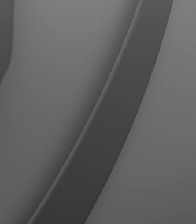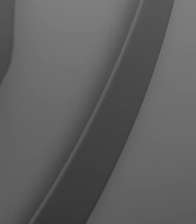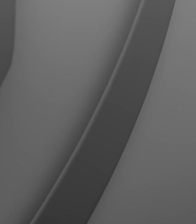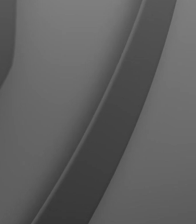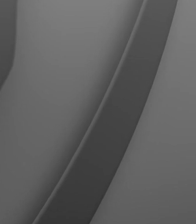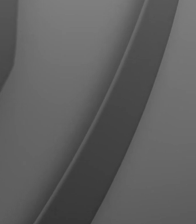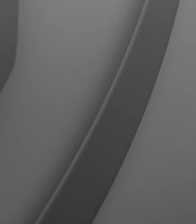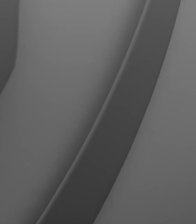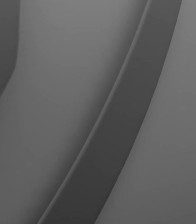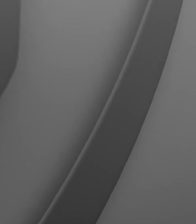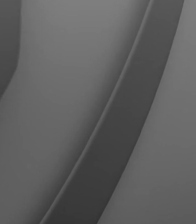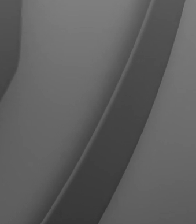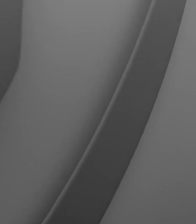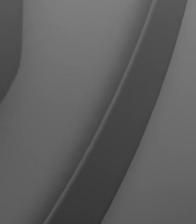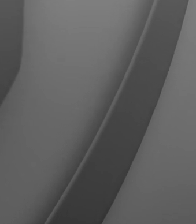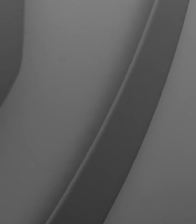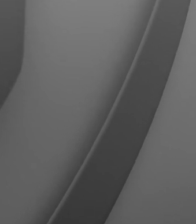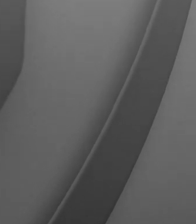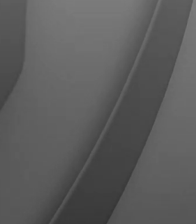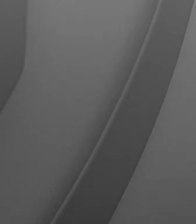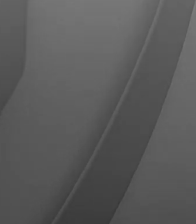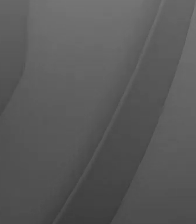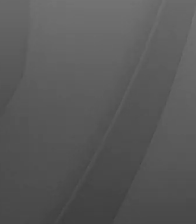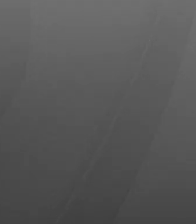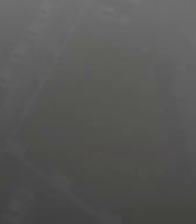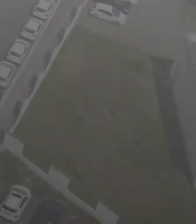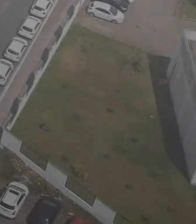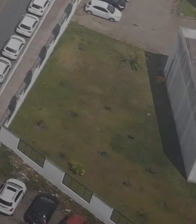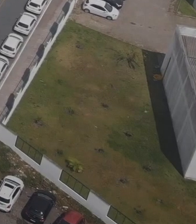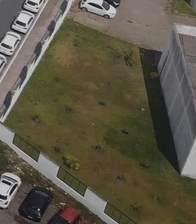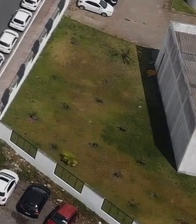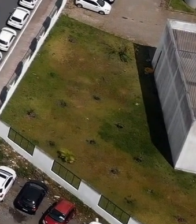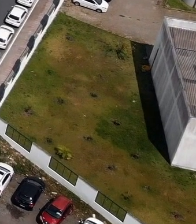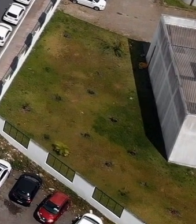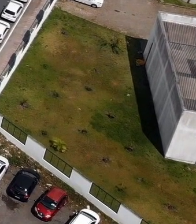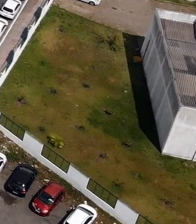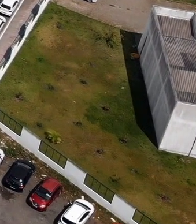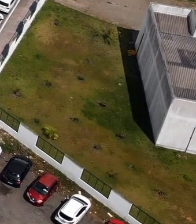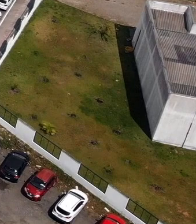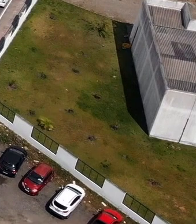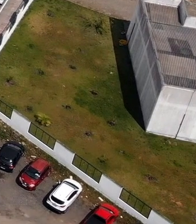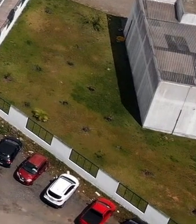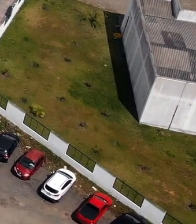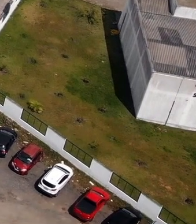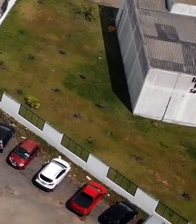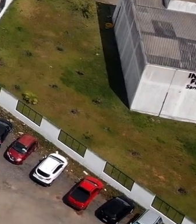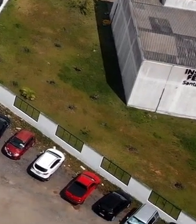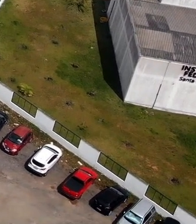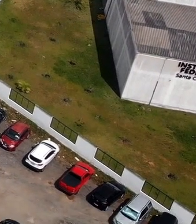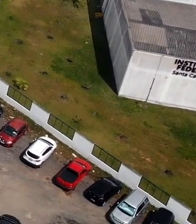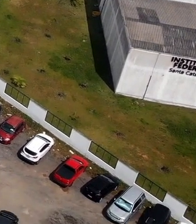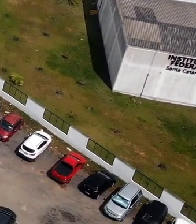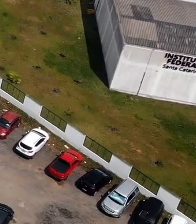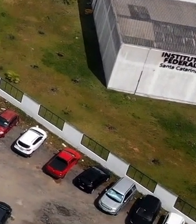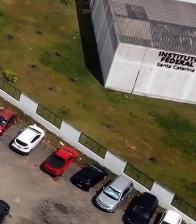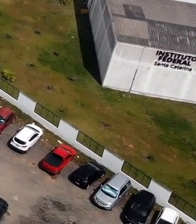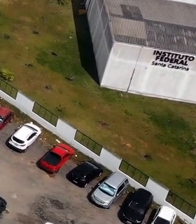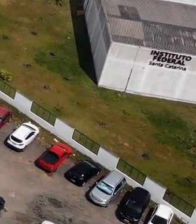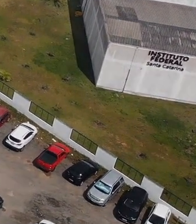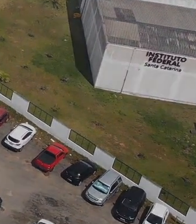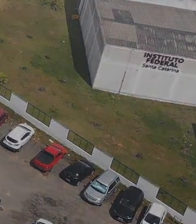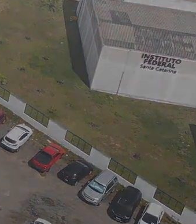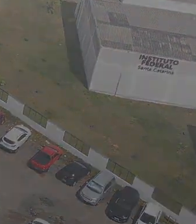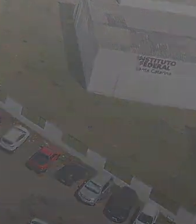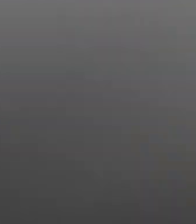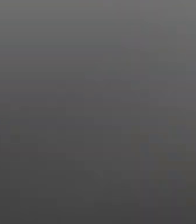Instagram E também no Twitter Acompanhe todo o conteúdo Do Poder Legislativo Nas redes